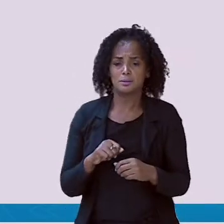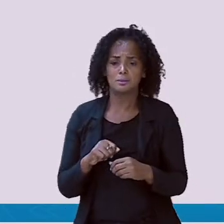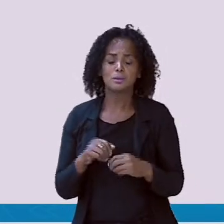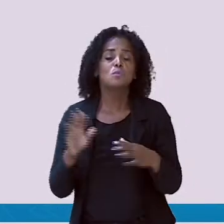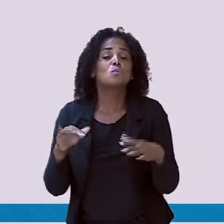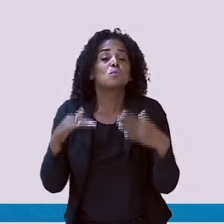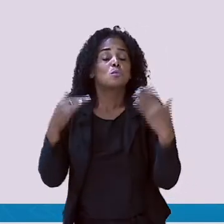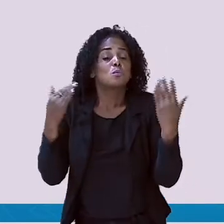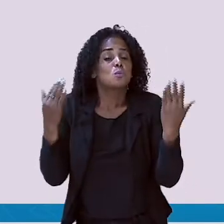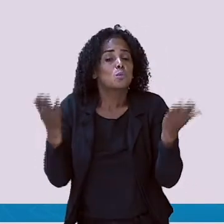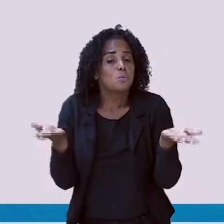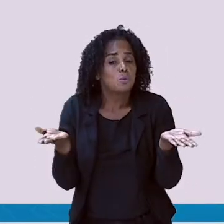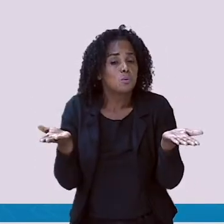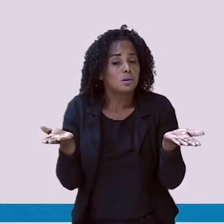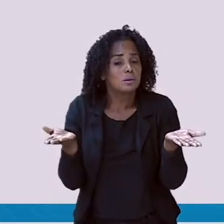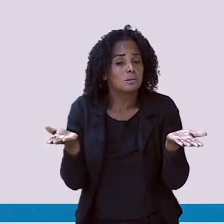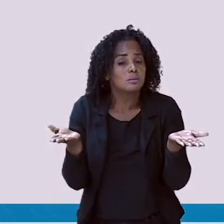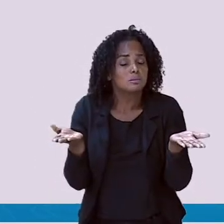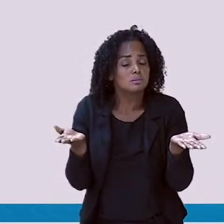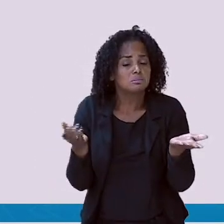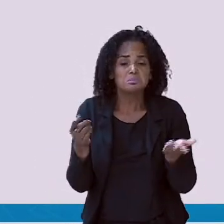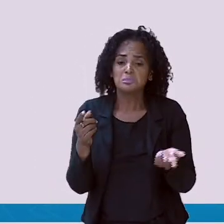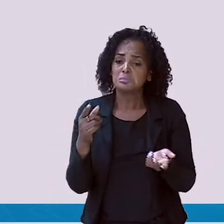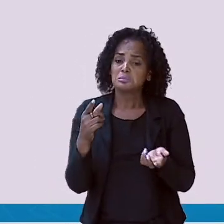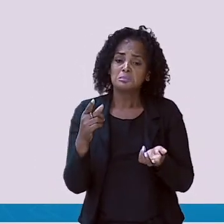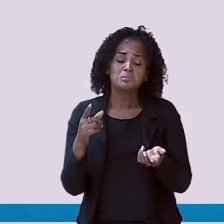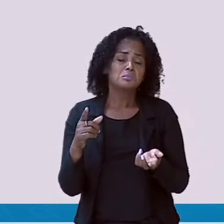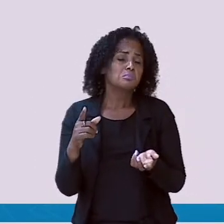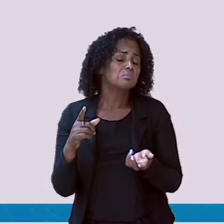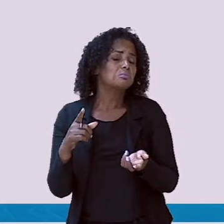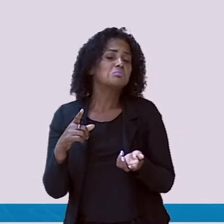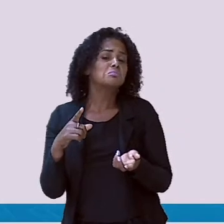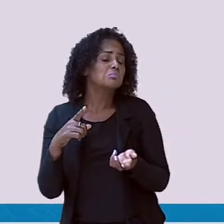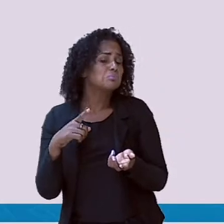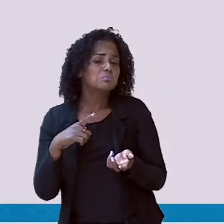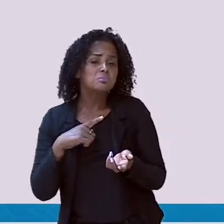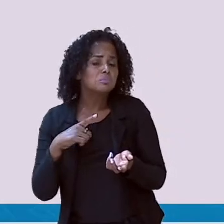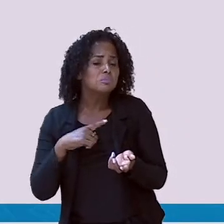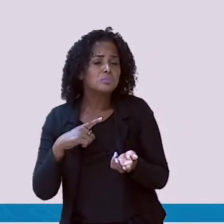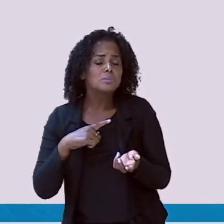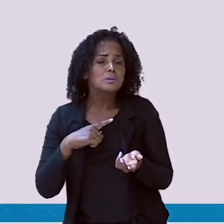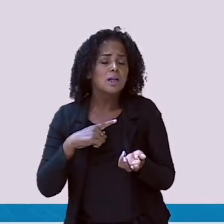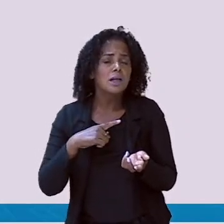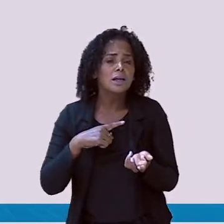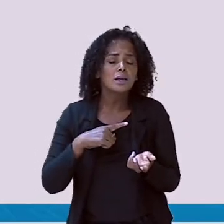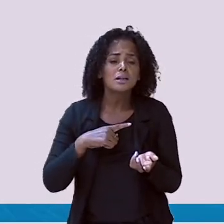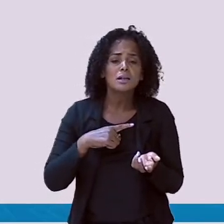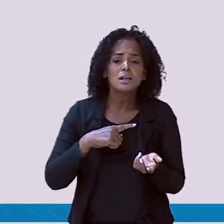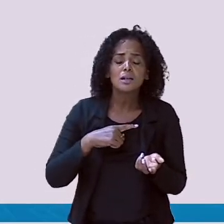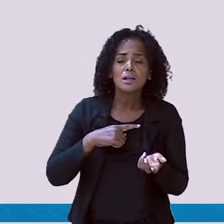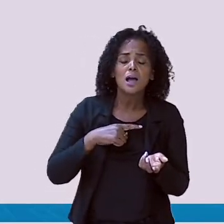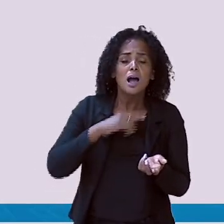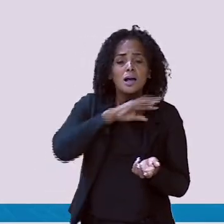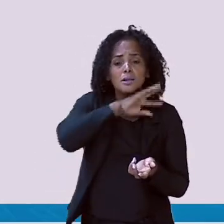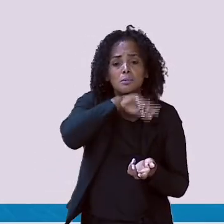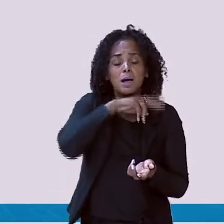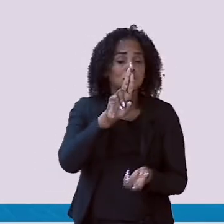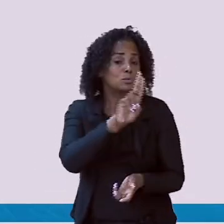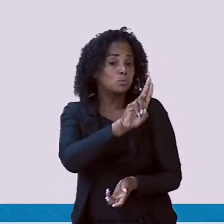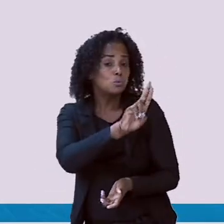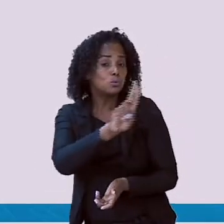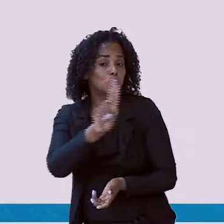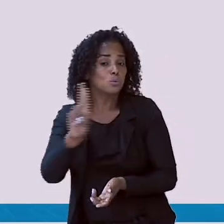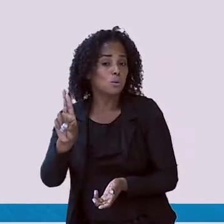Só que tem alguma coisa em comum com o nome desses personagens. Nós vamos descobrir juntos.